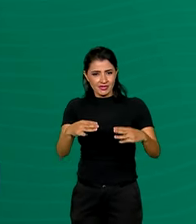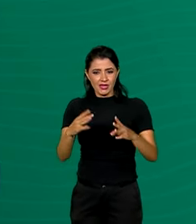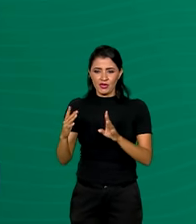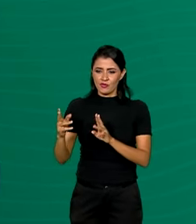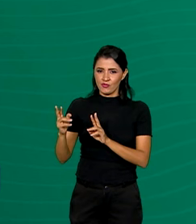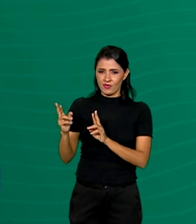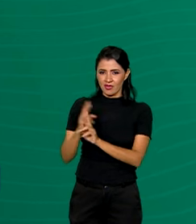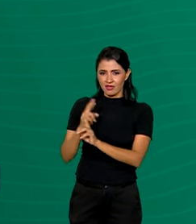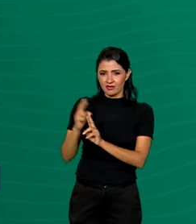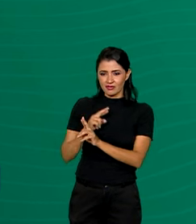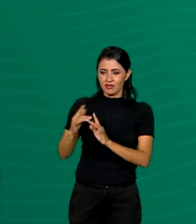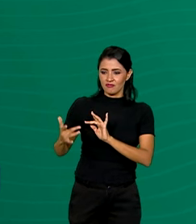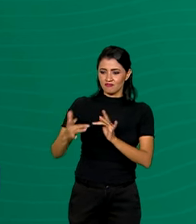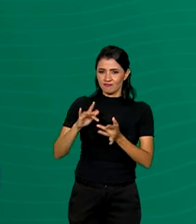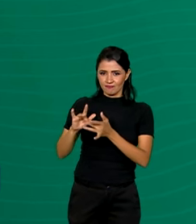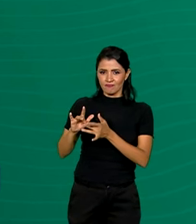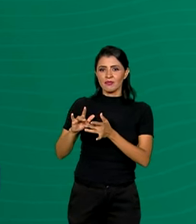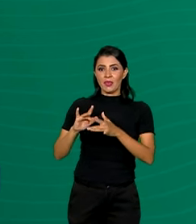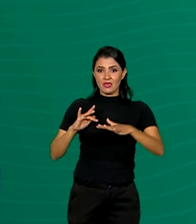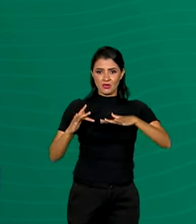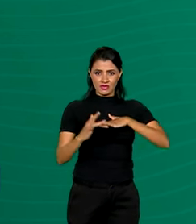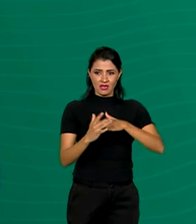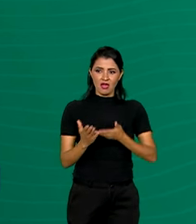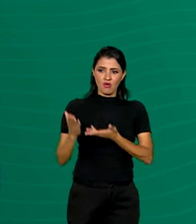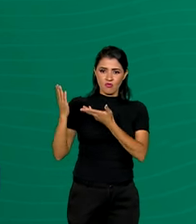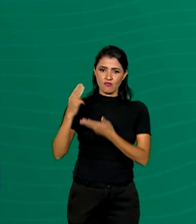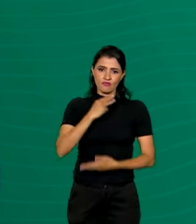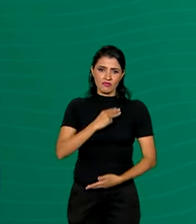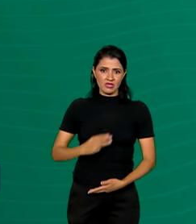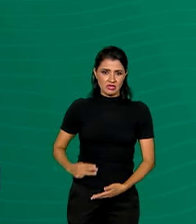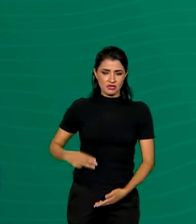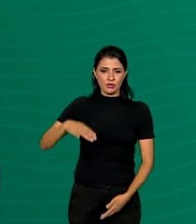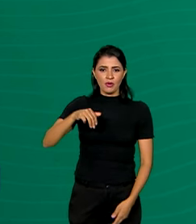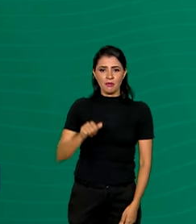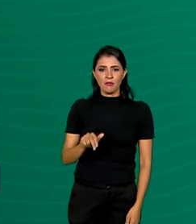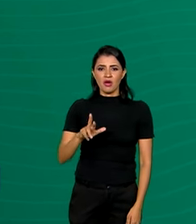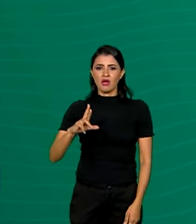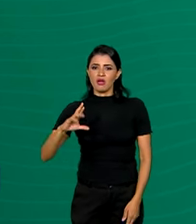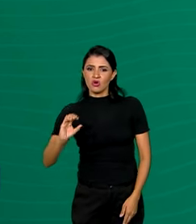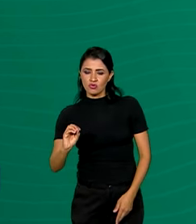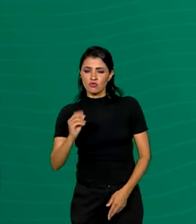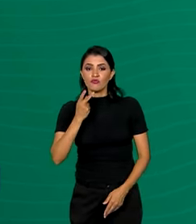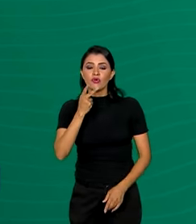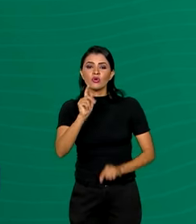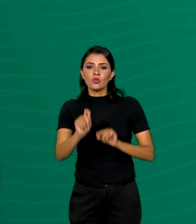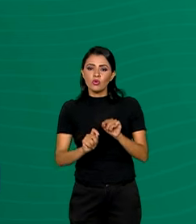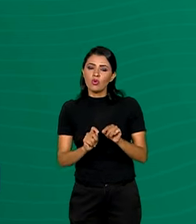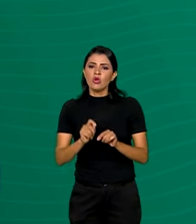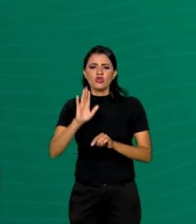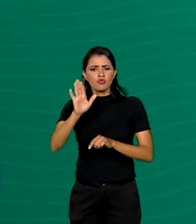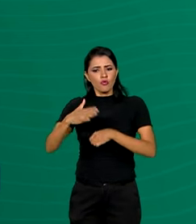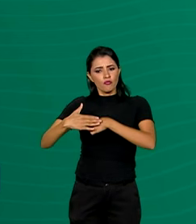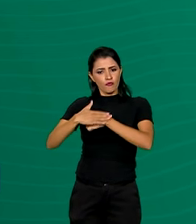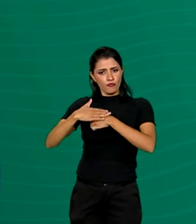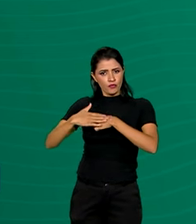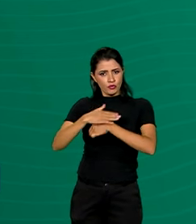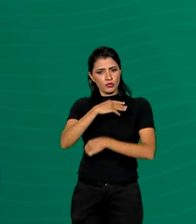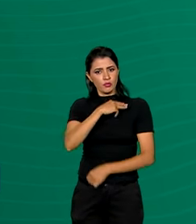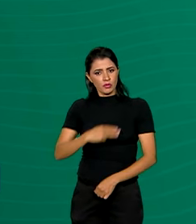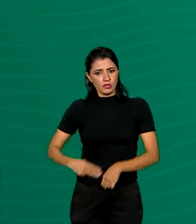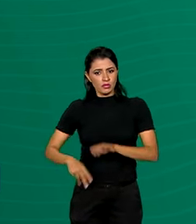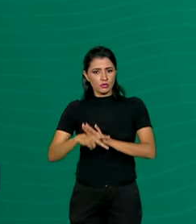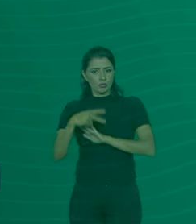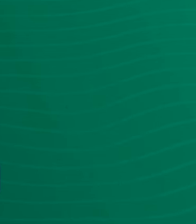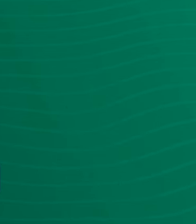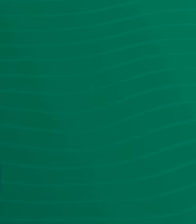Exteriores, em uma rede social, o ministro Mauro Vieira afirmou que conversou com o ministro das